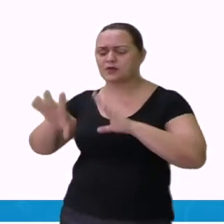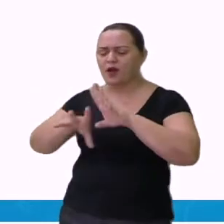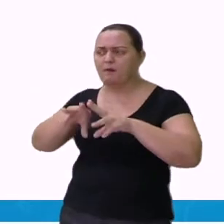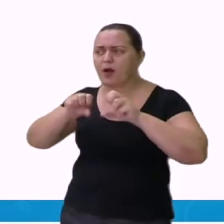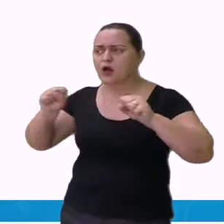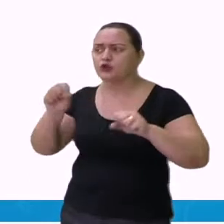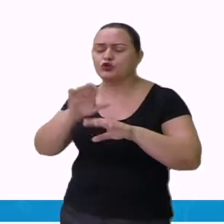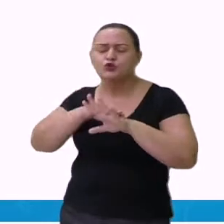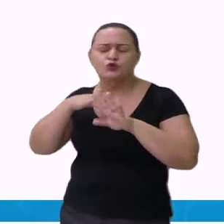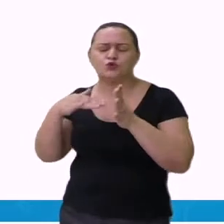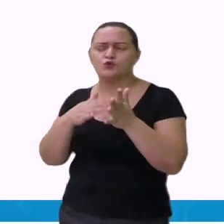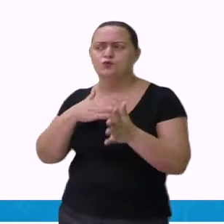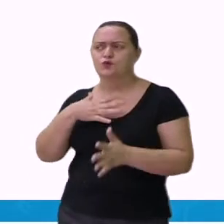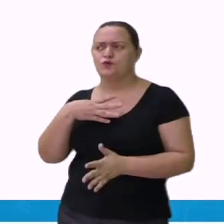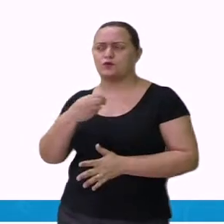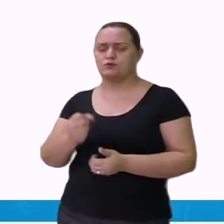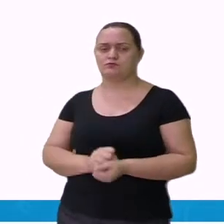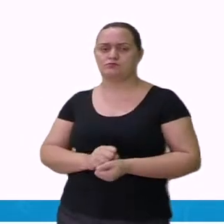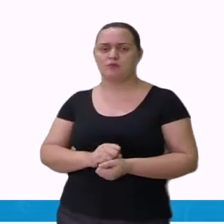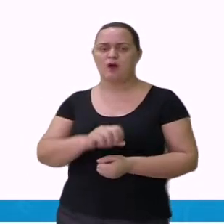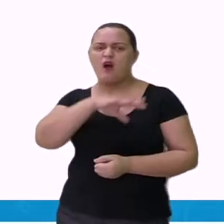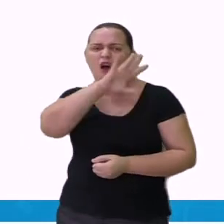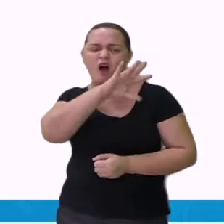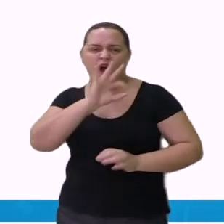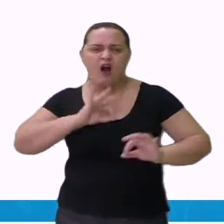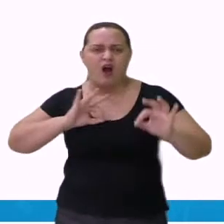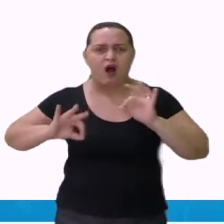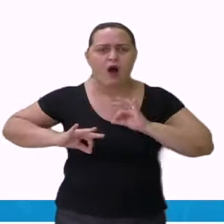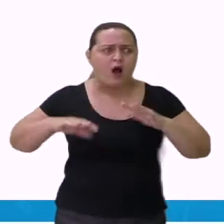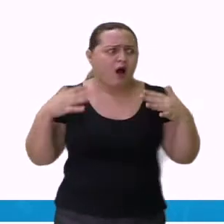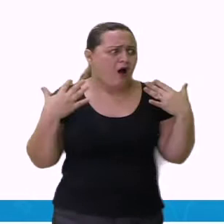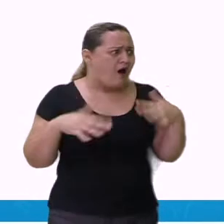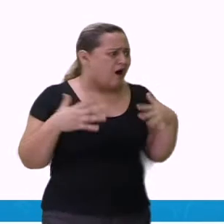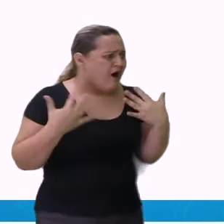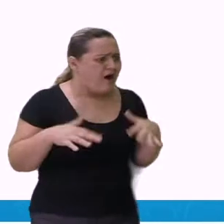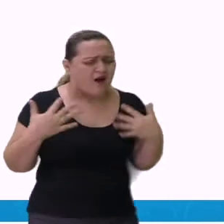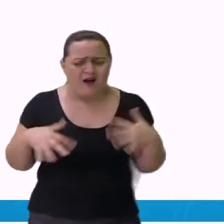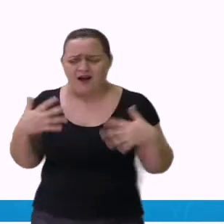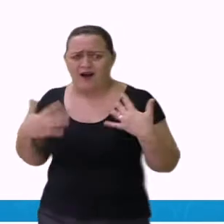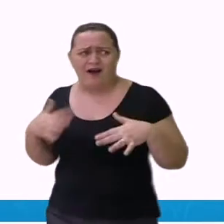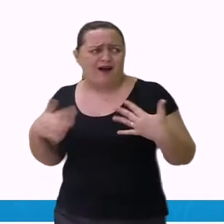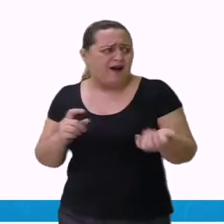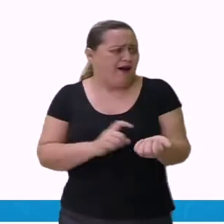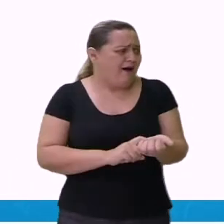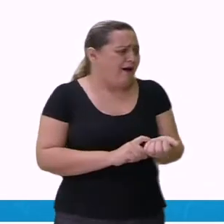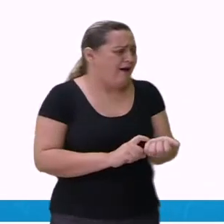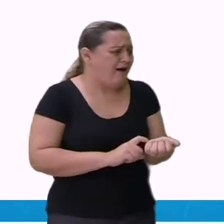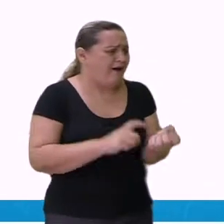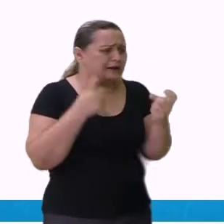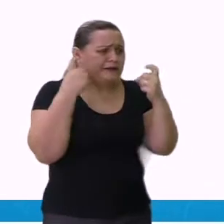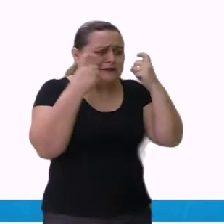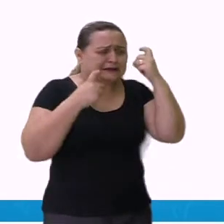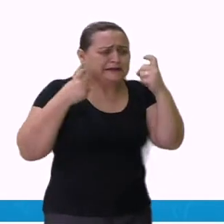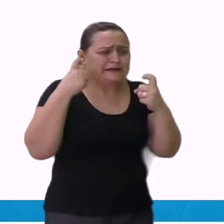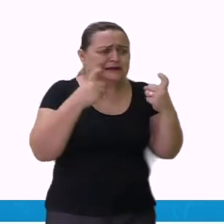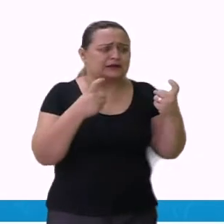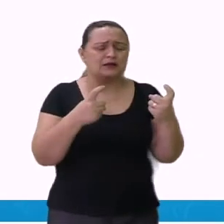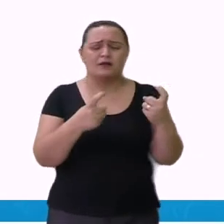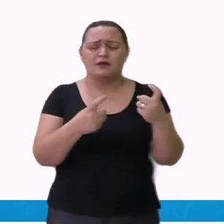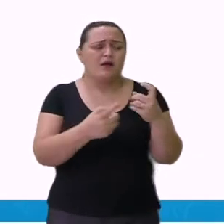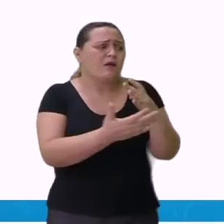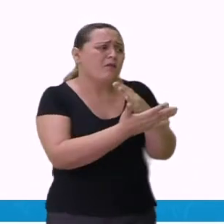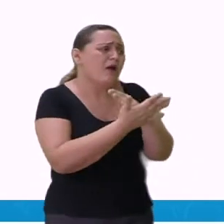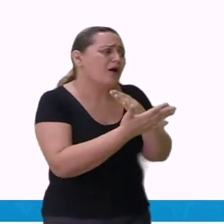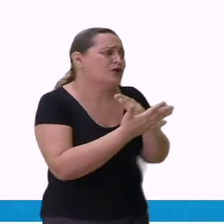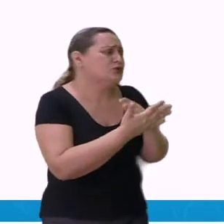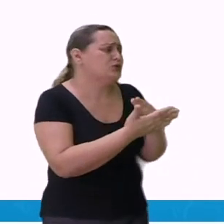A onça estava apavorada. Me ajude, amigo coelho. Não quero